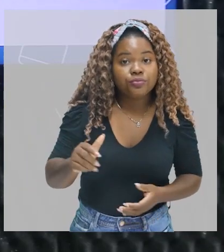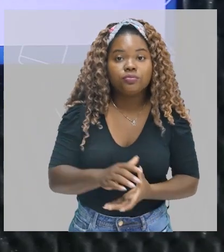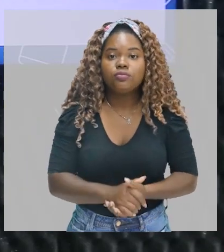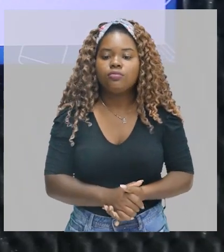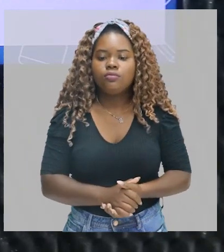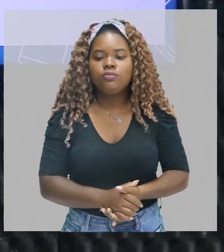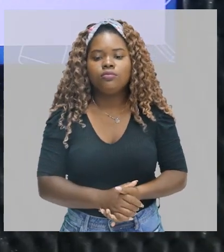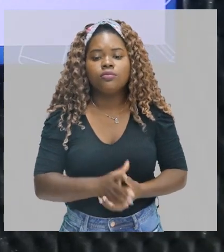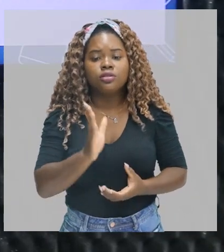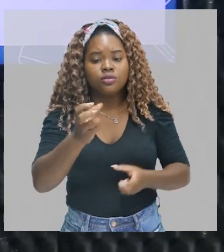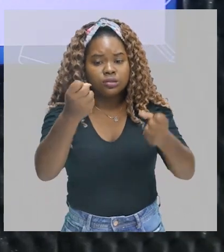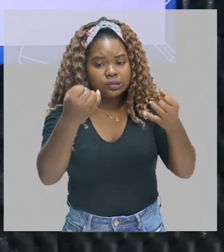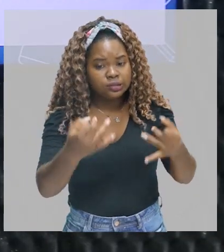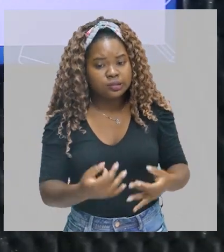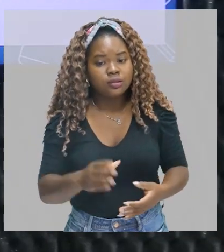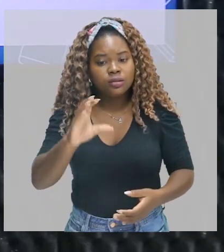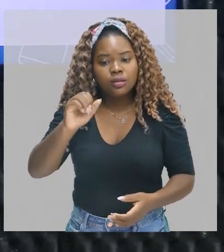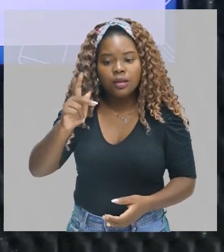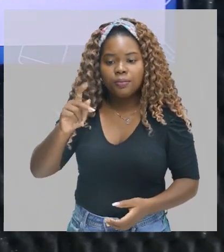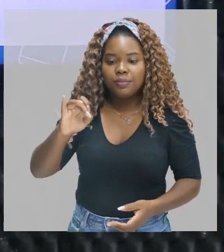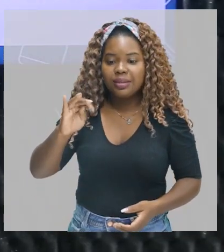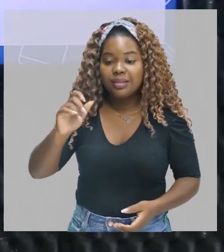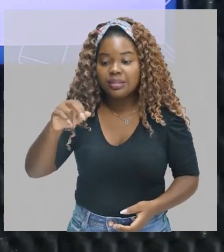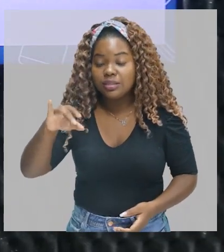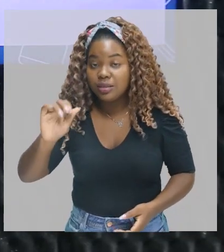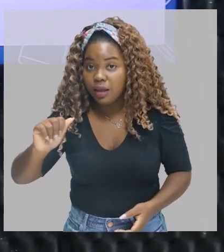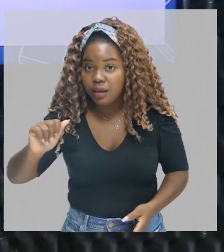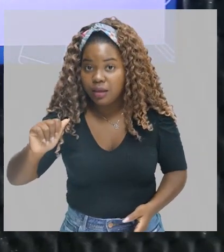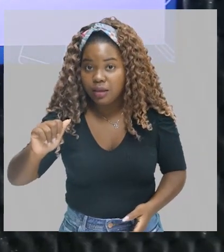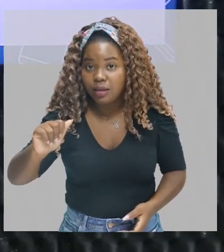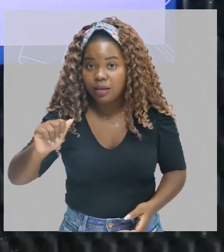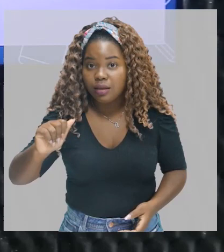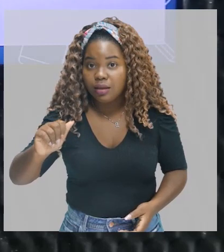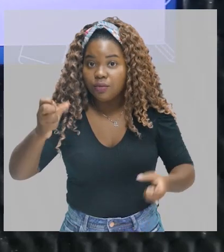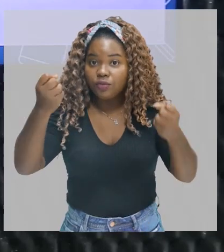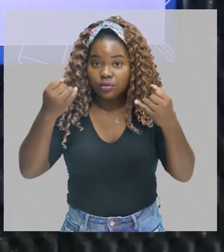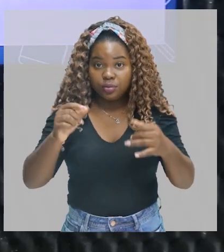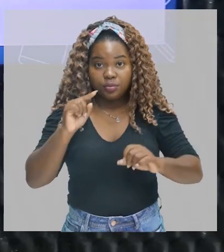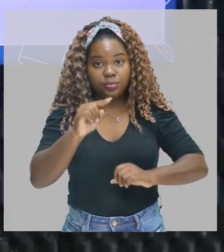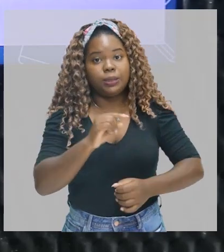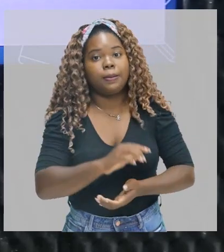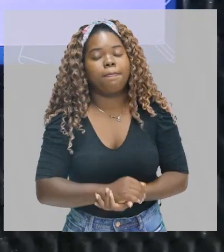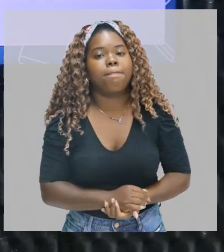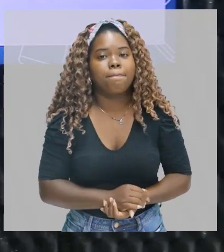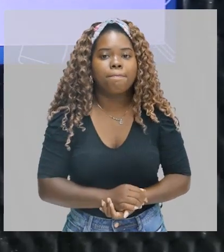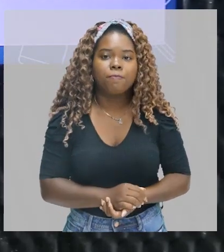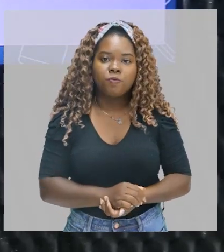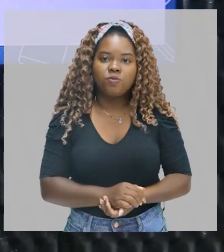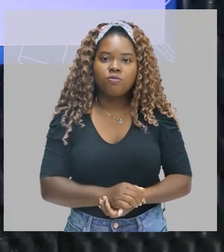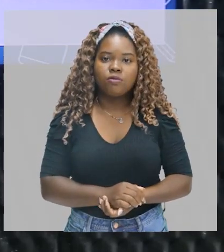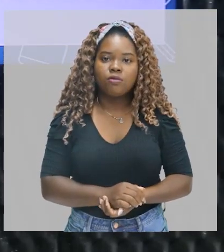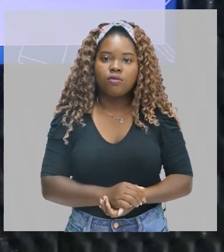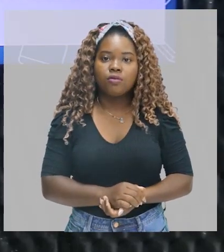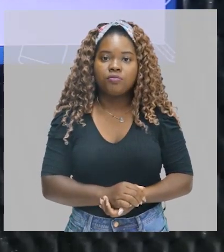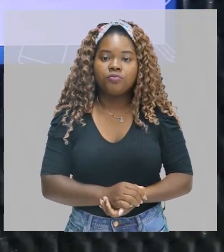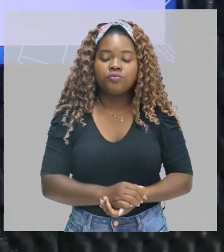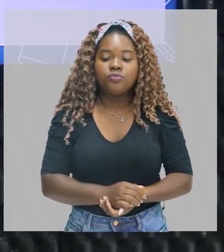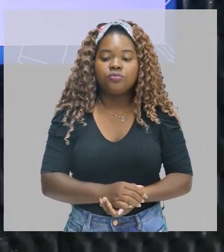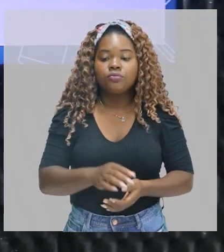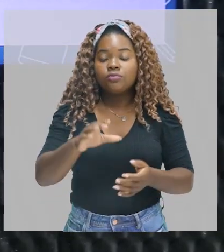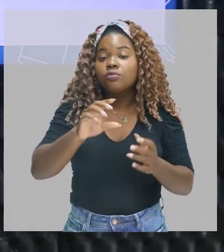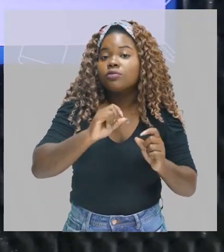Você ouviu falar aqui, já ouviu falar de capitania? Vou falar. Quando eles vieram para o Brasil,